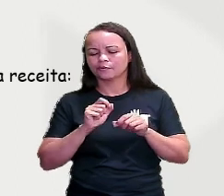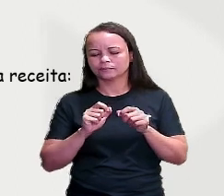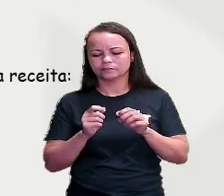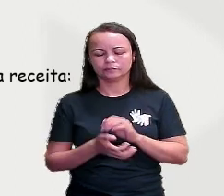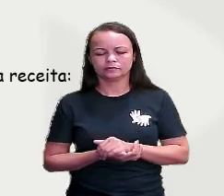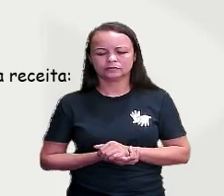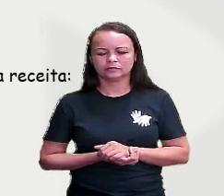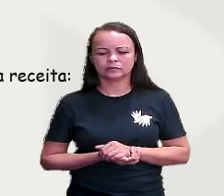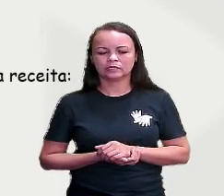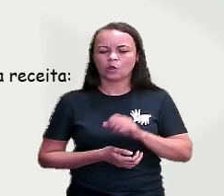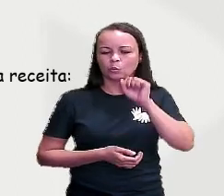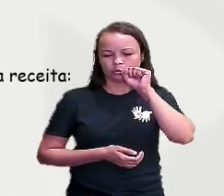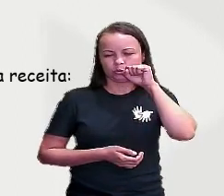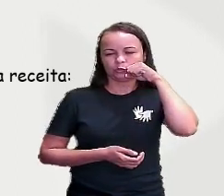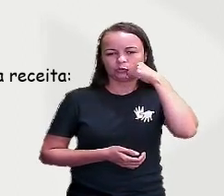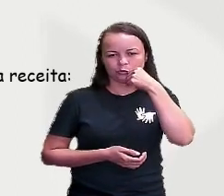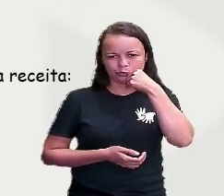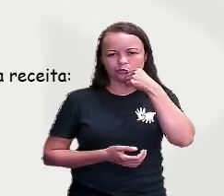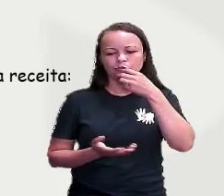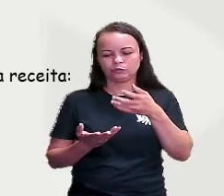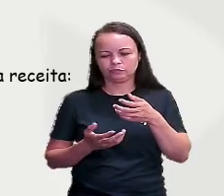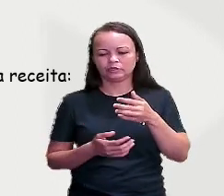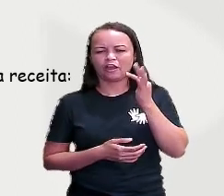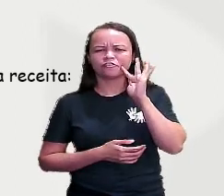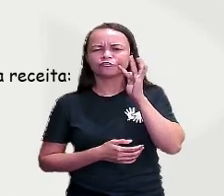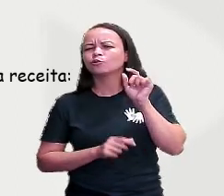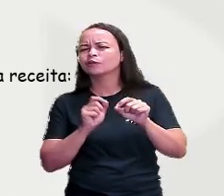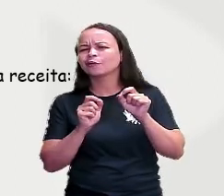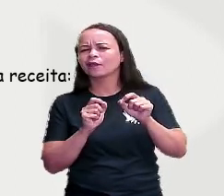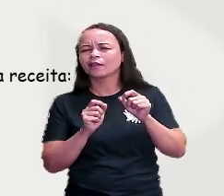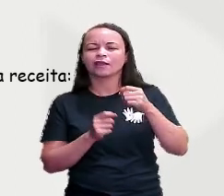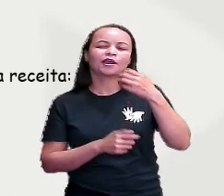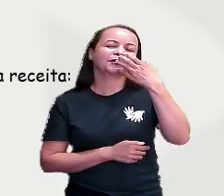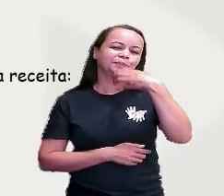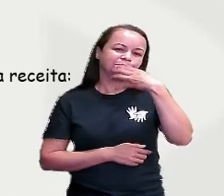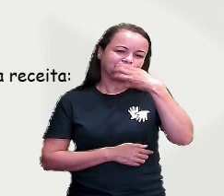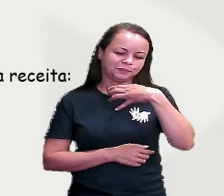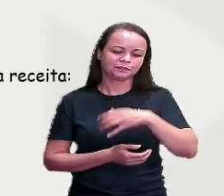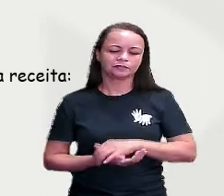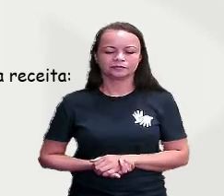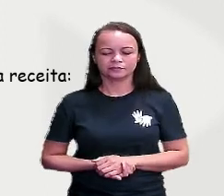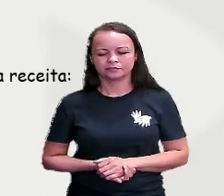Isso, um suco, né? A fruta a ser usada, a maçã.